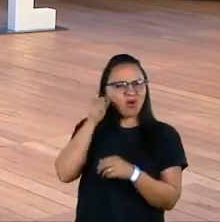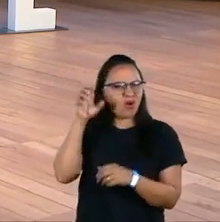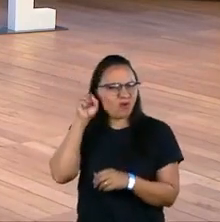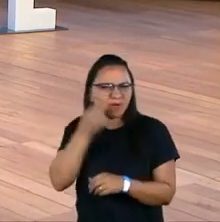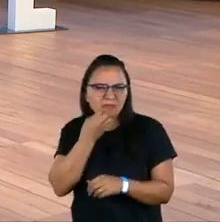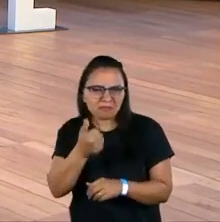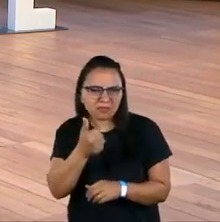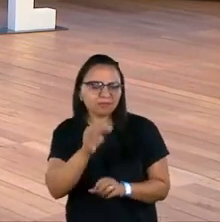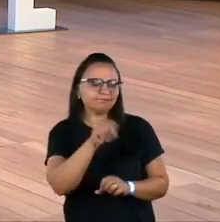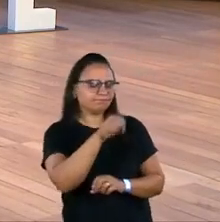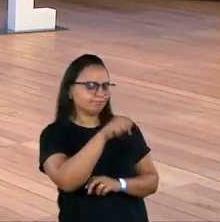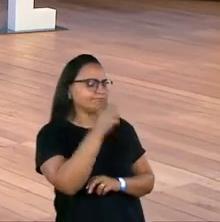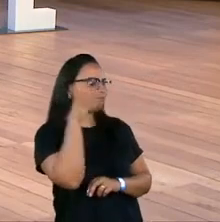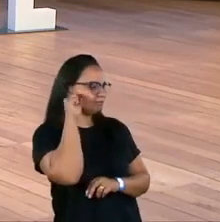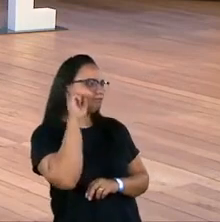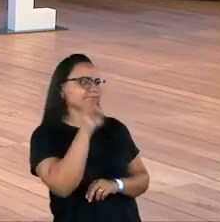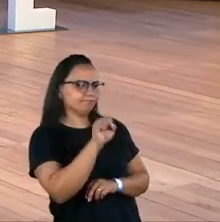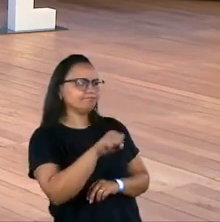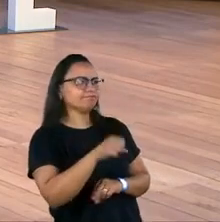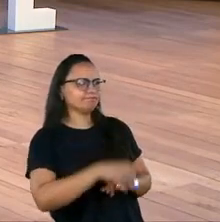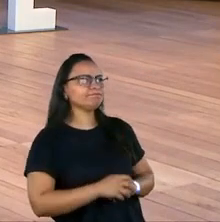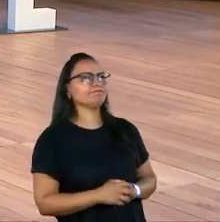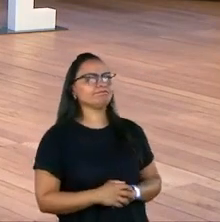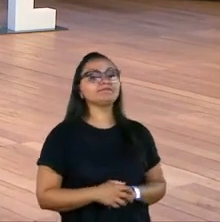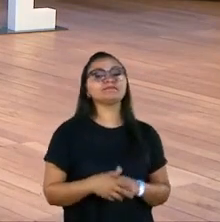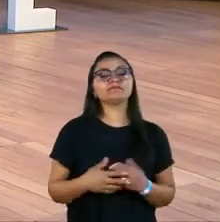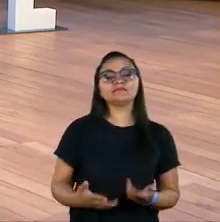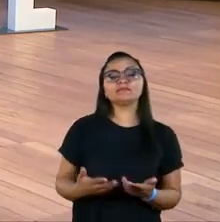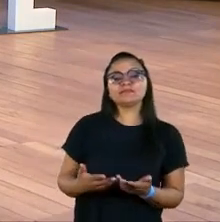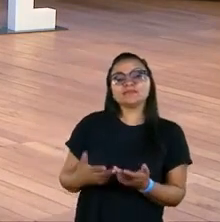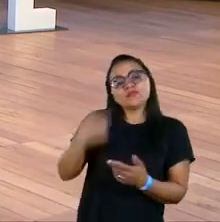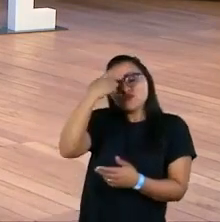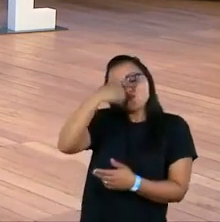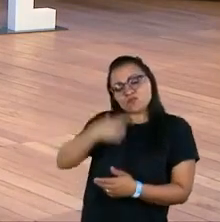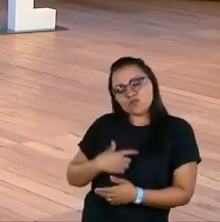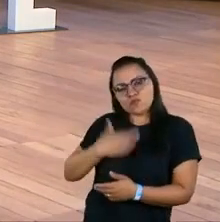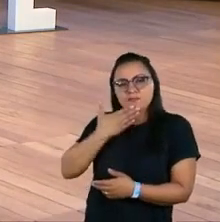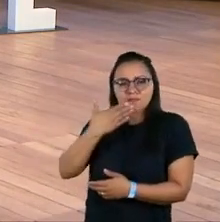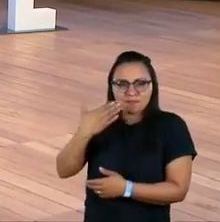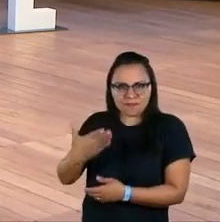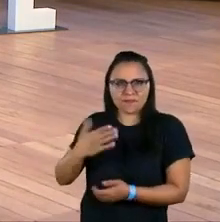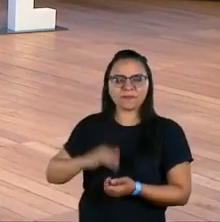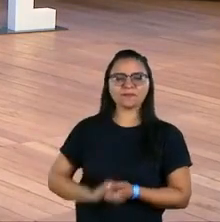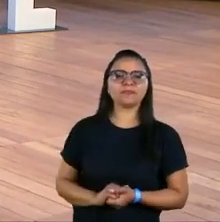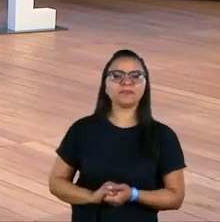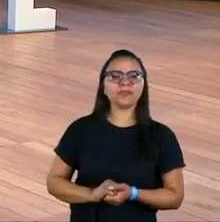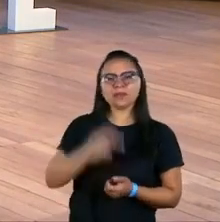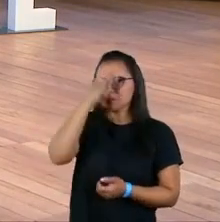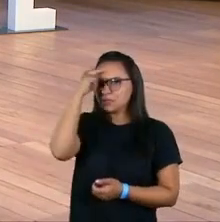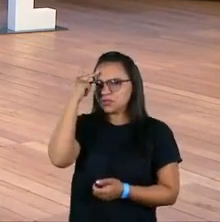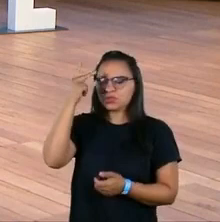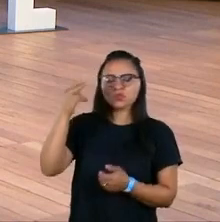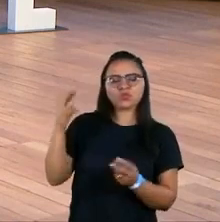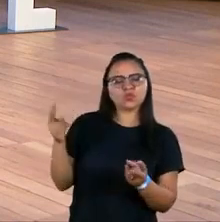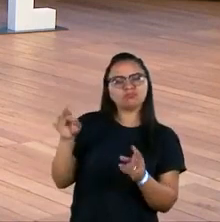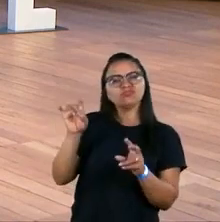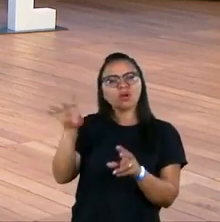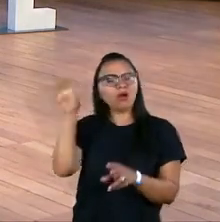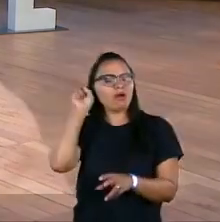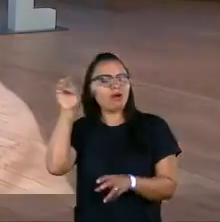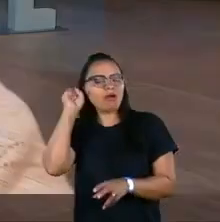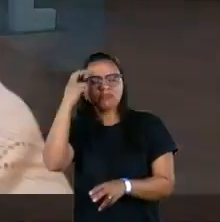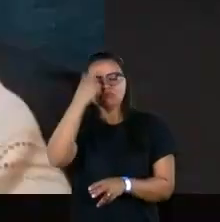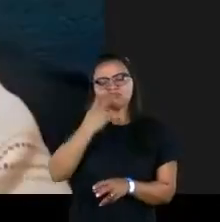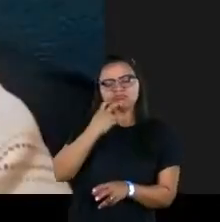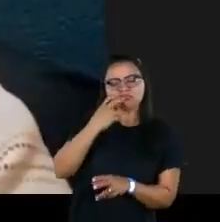legal aí? Estamos ouvindo. Pedro Zezé, faz a sua autodescrição aqui para a gente. Para quem está nos ouvindo